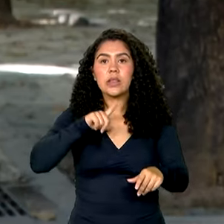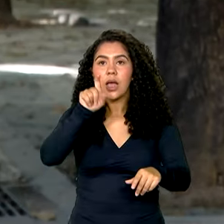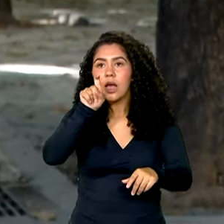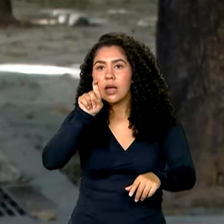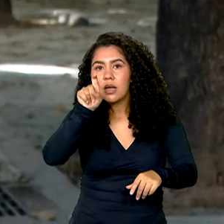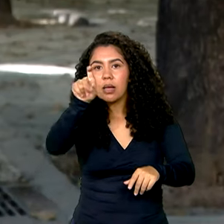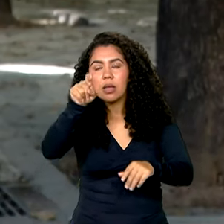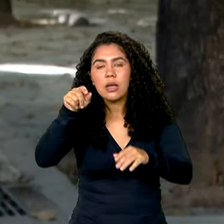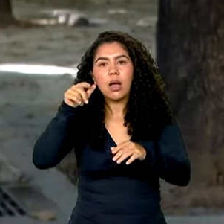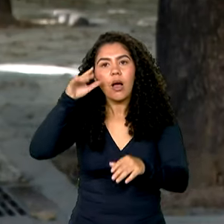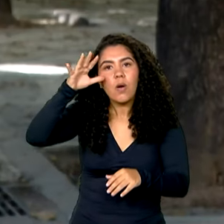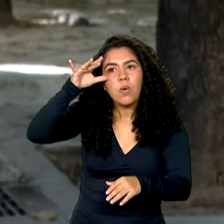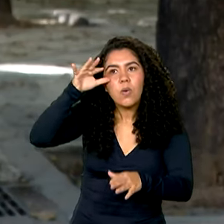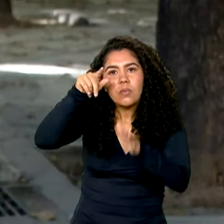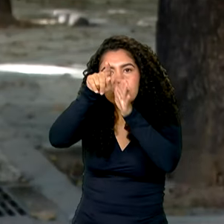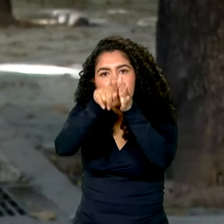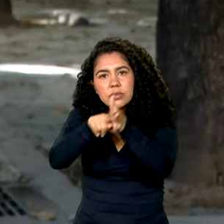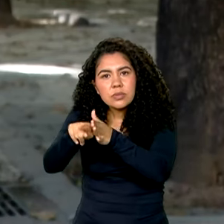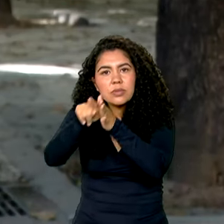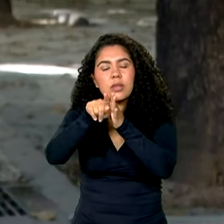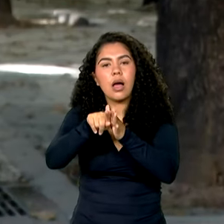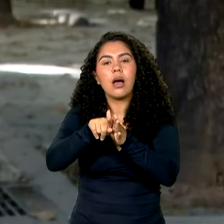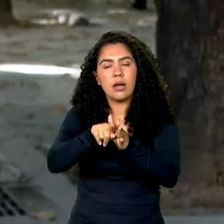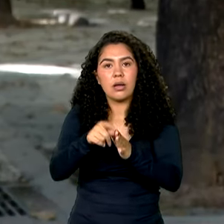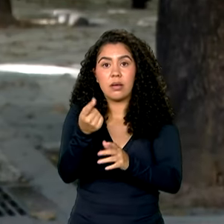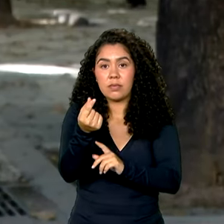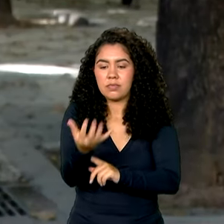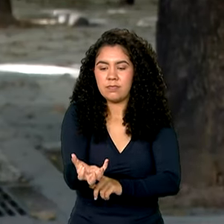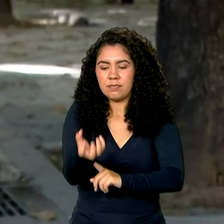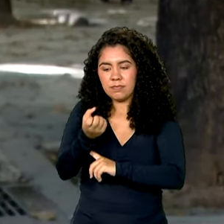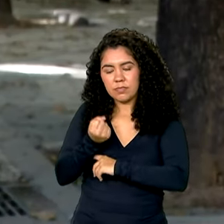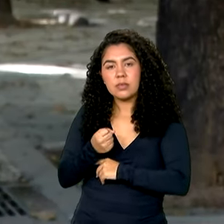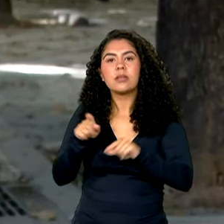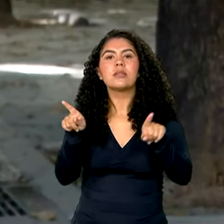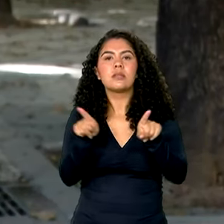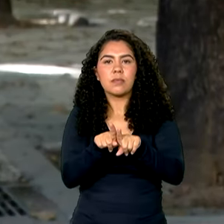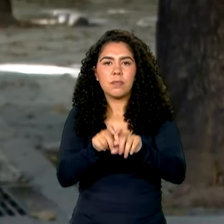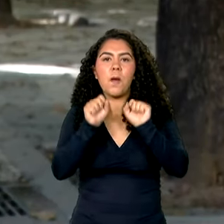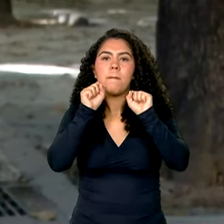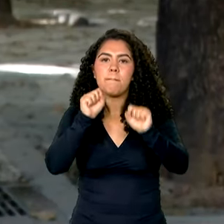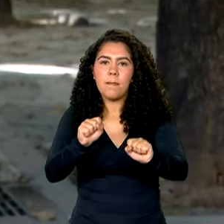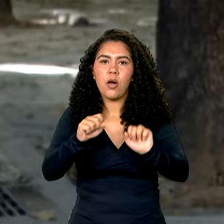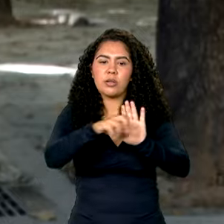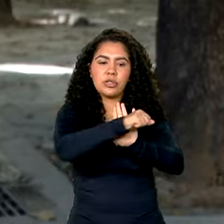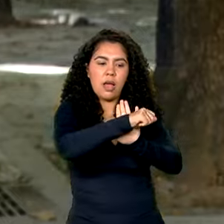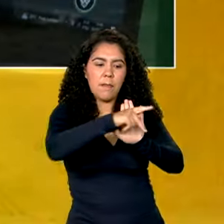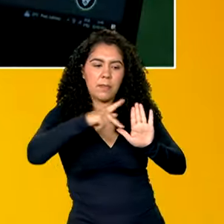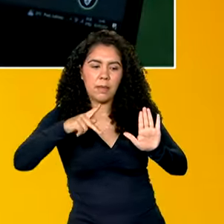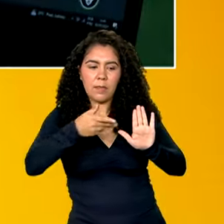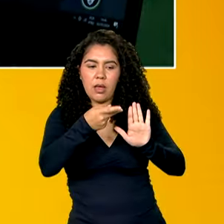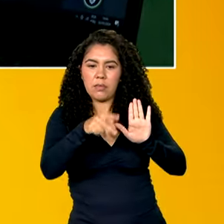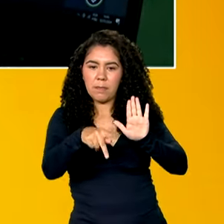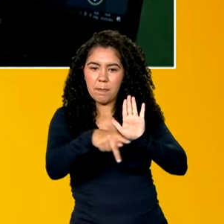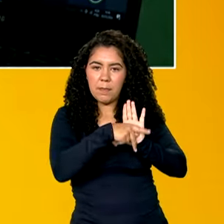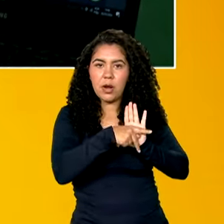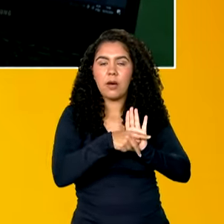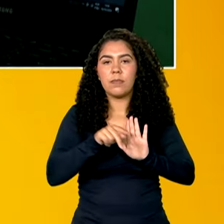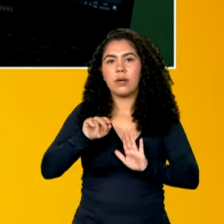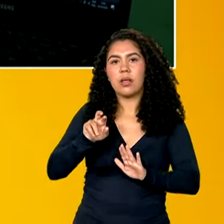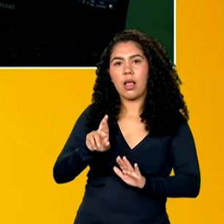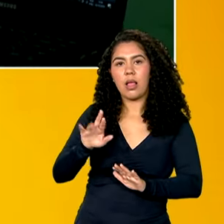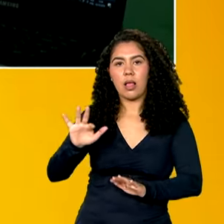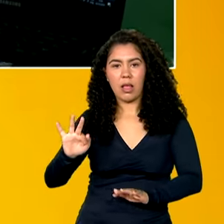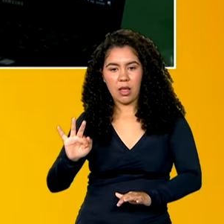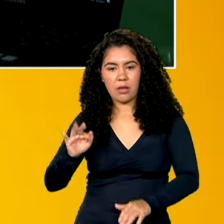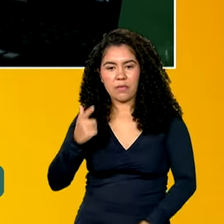clicar em Consultar a Restituição. Também é possível fazer essa consulta por meio do aplicativo da Receita Federal, Meu Imposto de